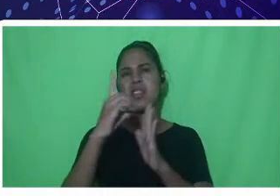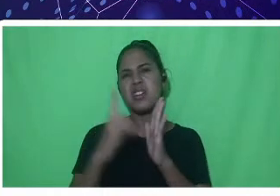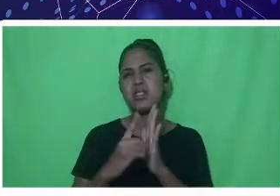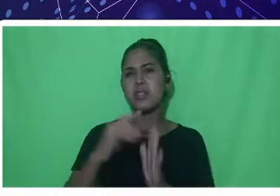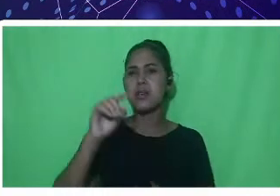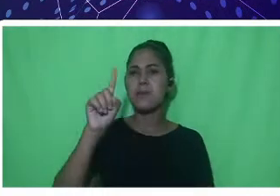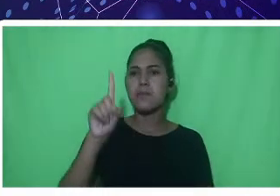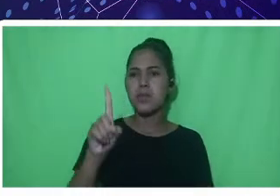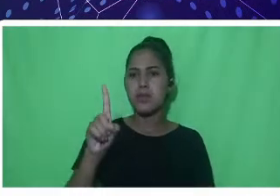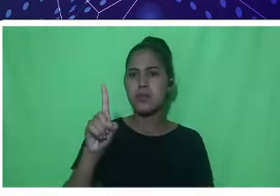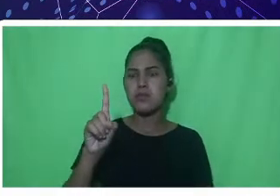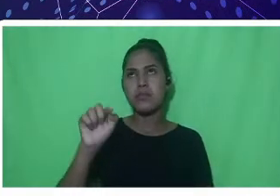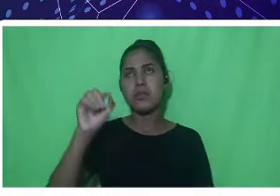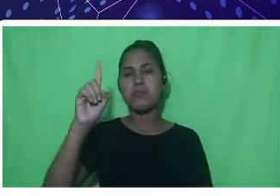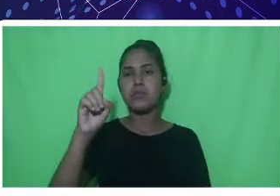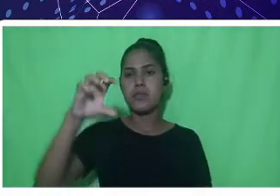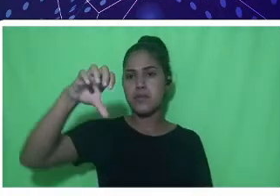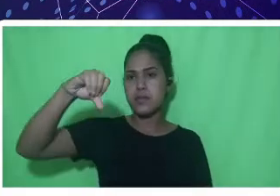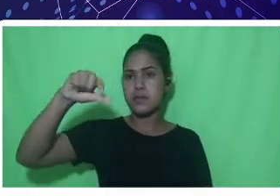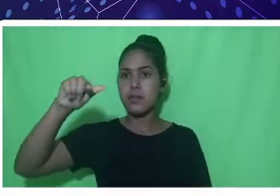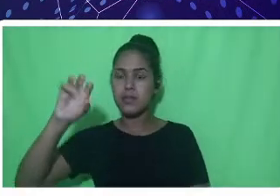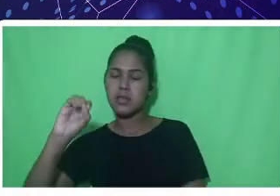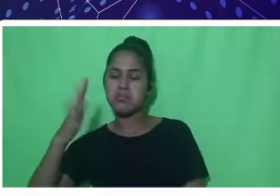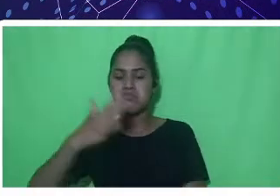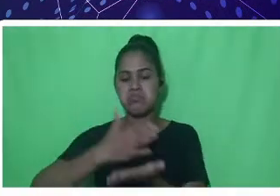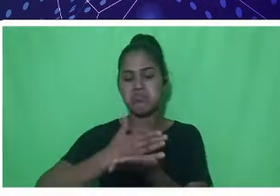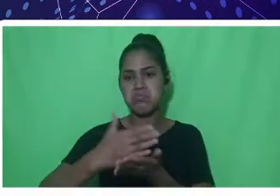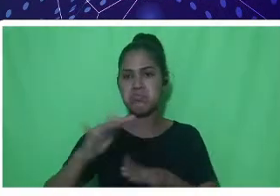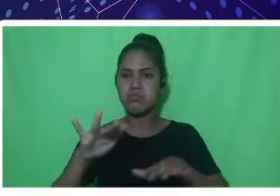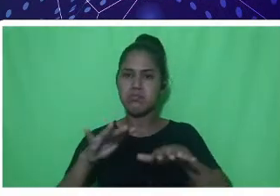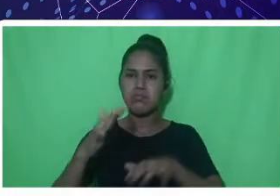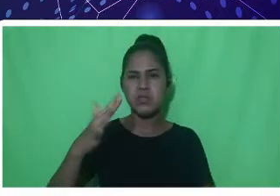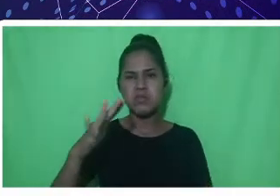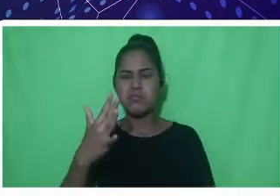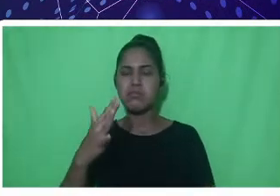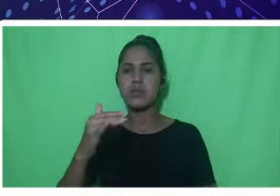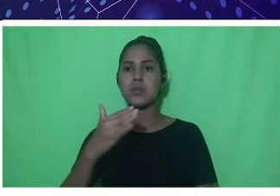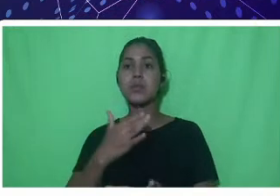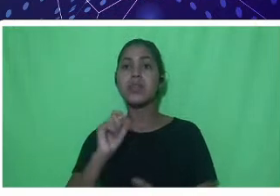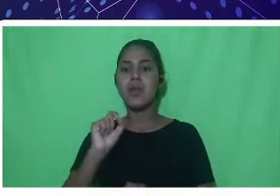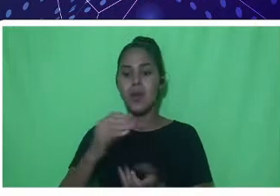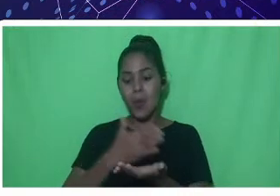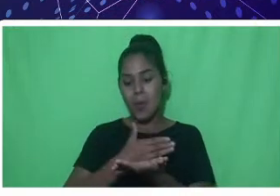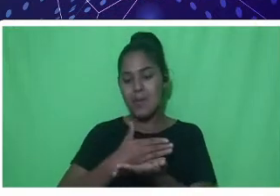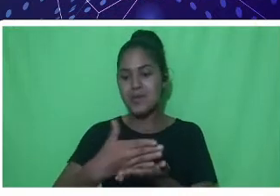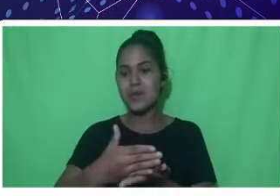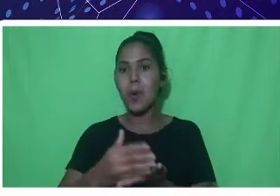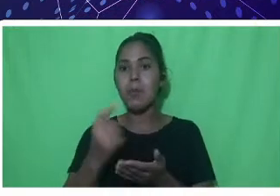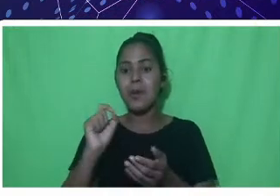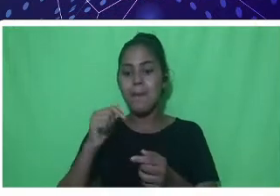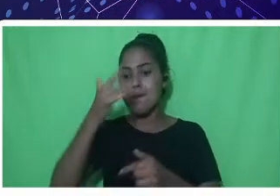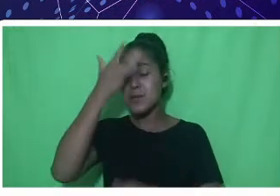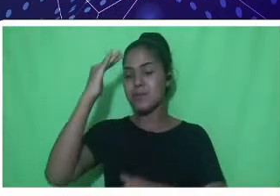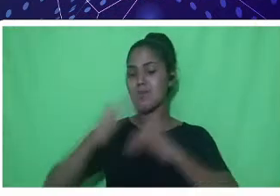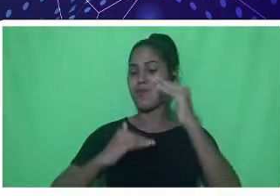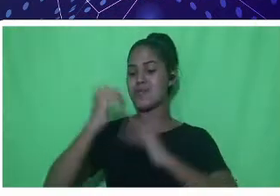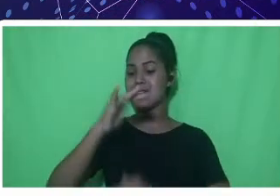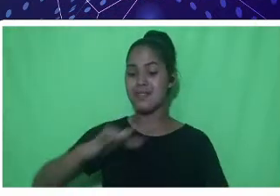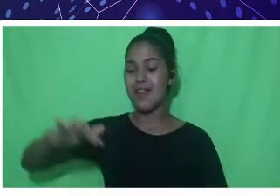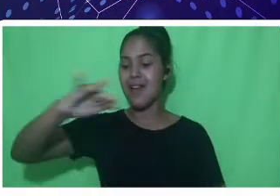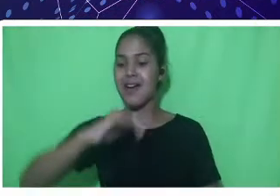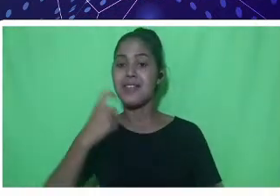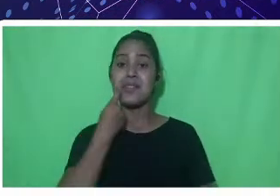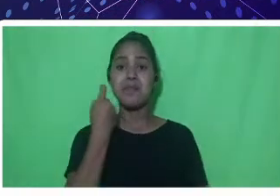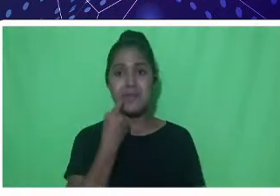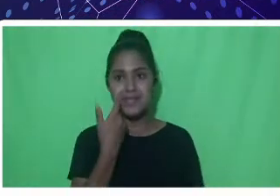com a necessidade de se ter mão de obra nesse boom pesqueiro que teve o Brasil, tanto para trabalhar na pesca como